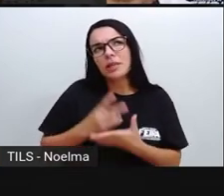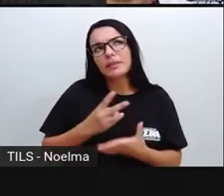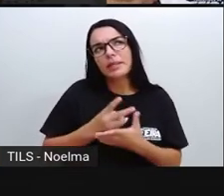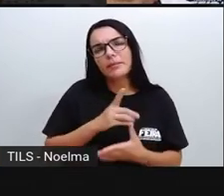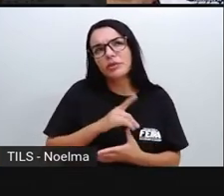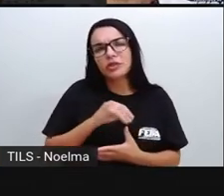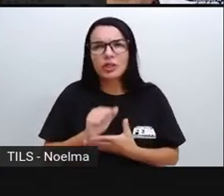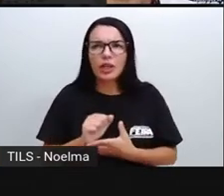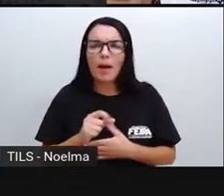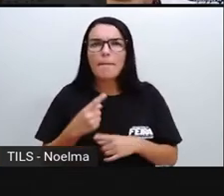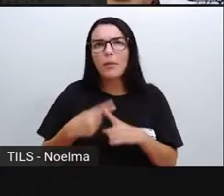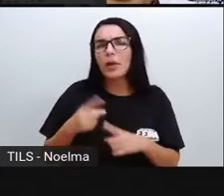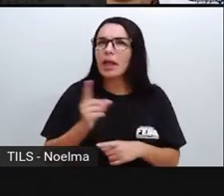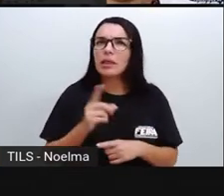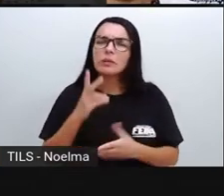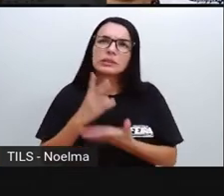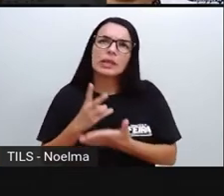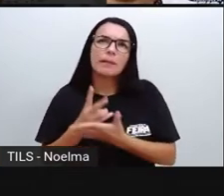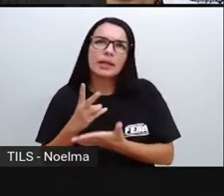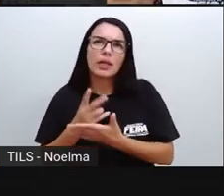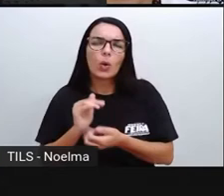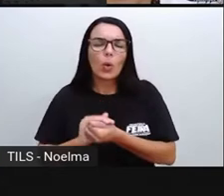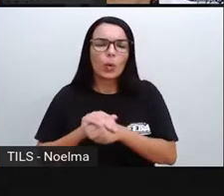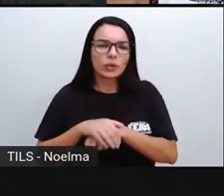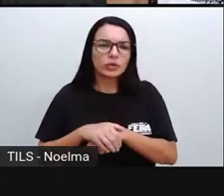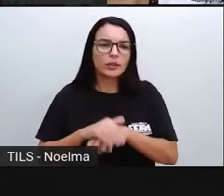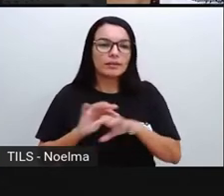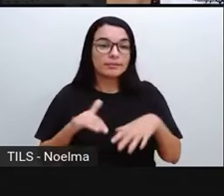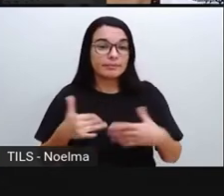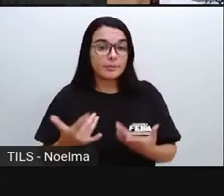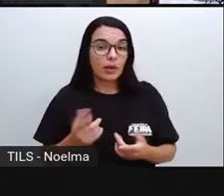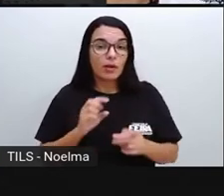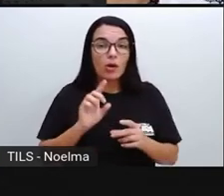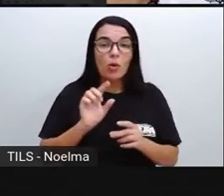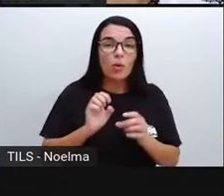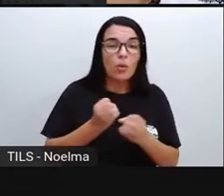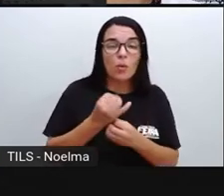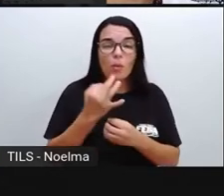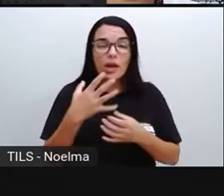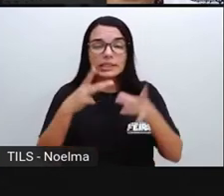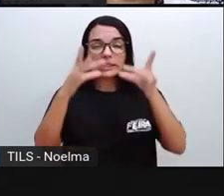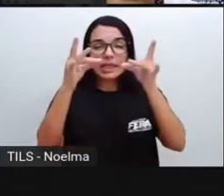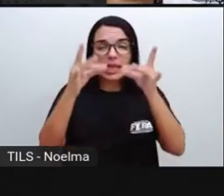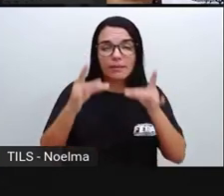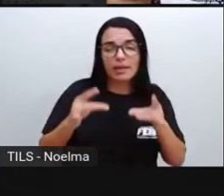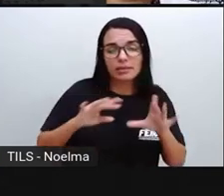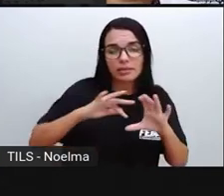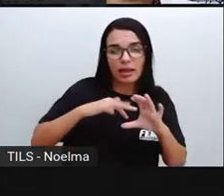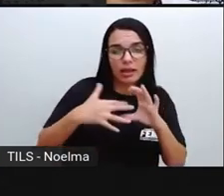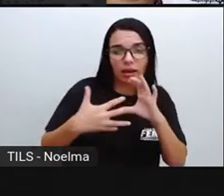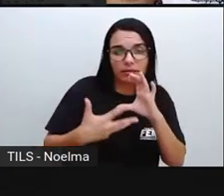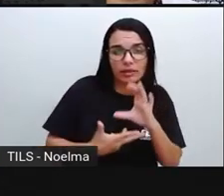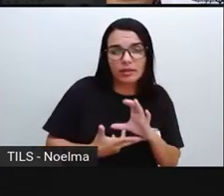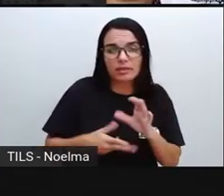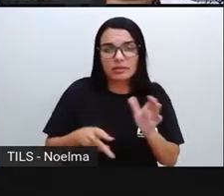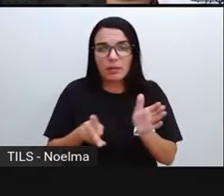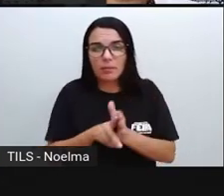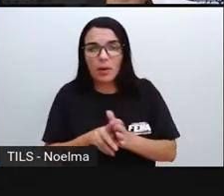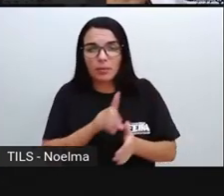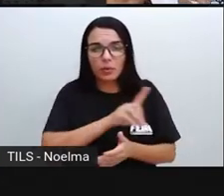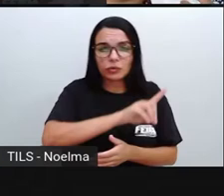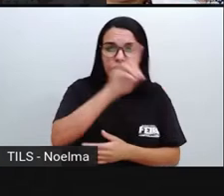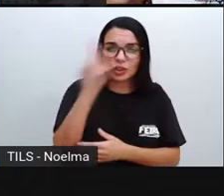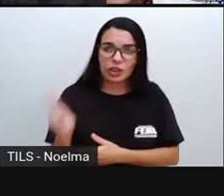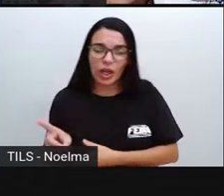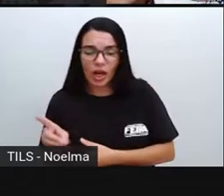por que não é sempre noite? Tá? Quais elementos ali que caracterizam, né? Que o dia